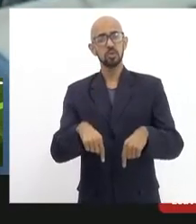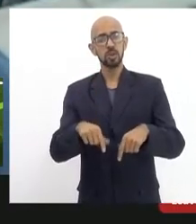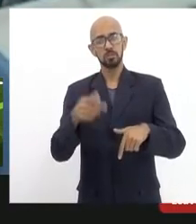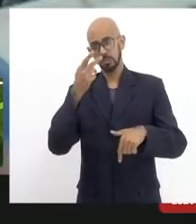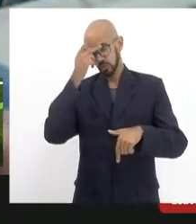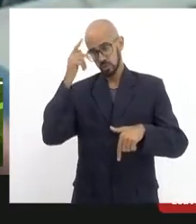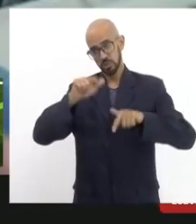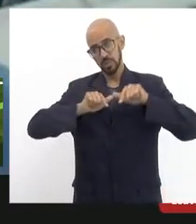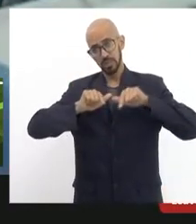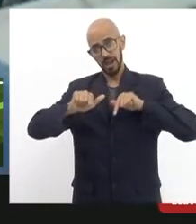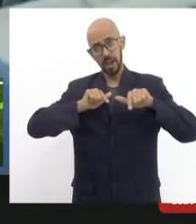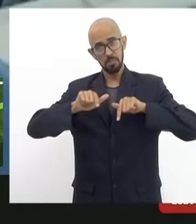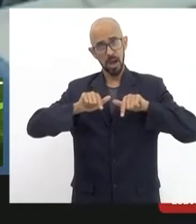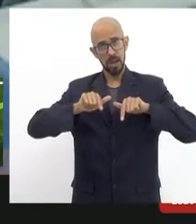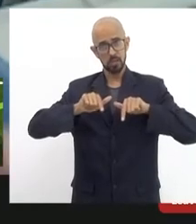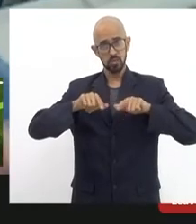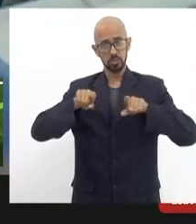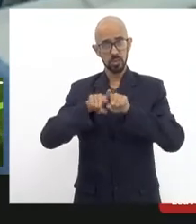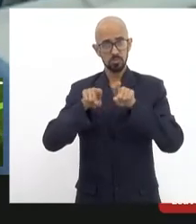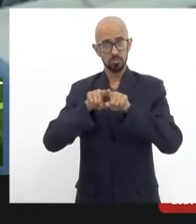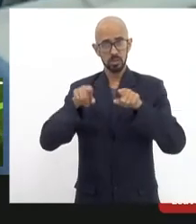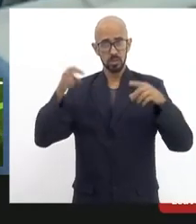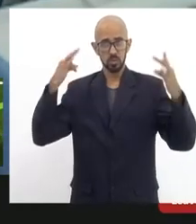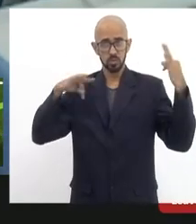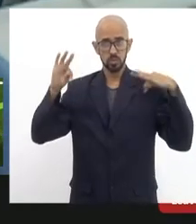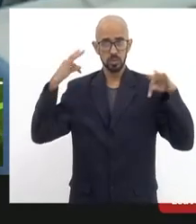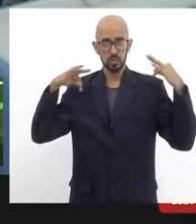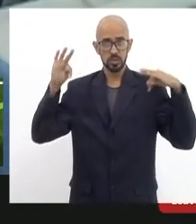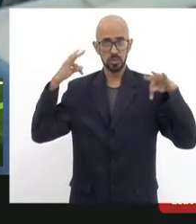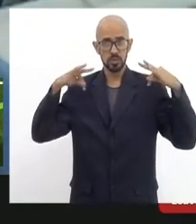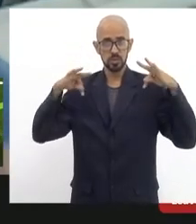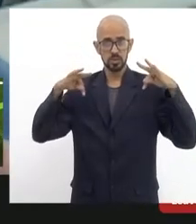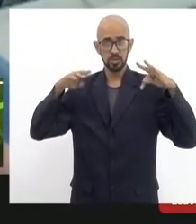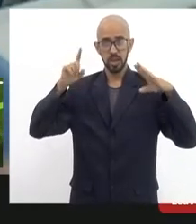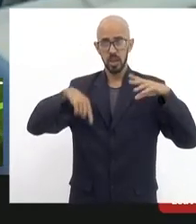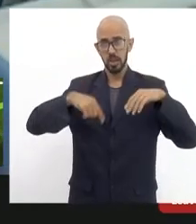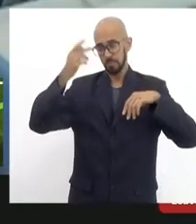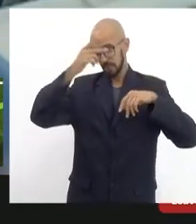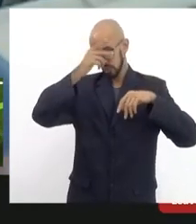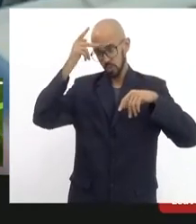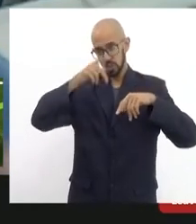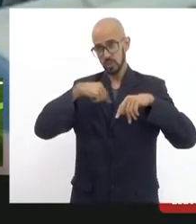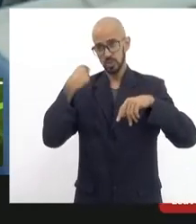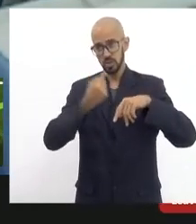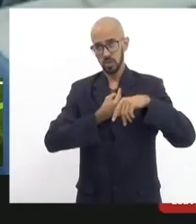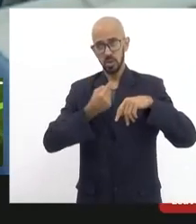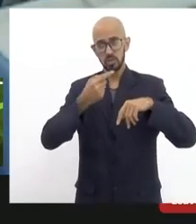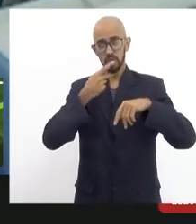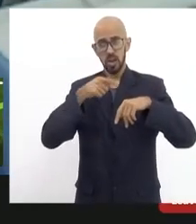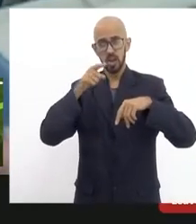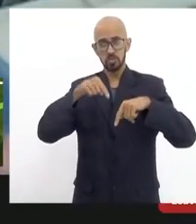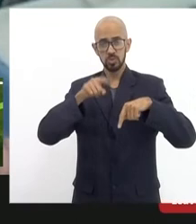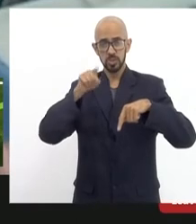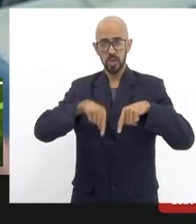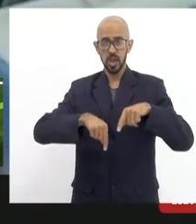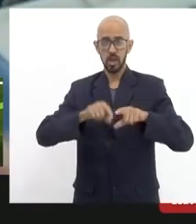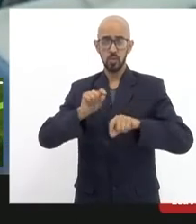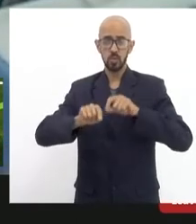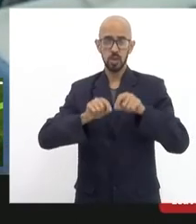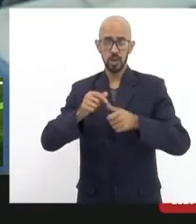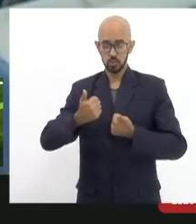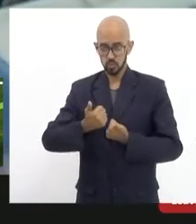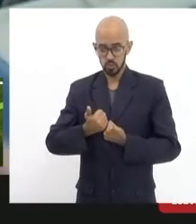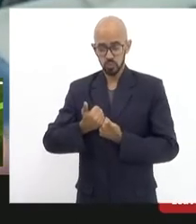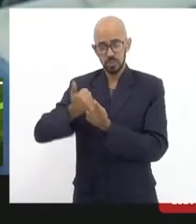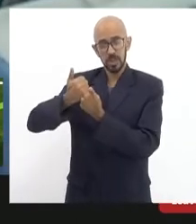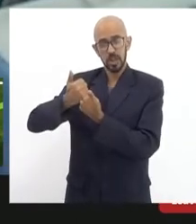aqui e turistas os turistas eles fazem parte do que a gente chama da ecologia do bairro os turistas ficavam eu lembro